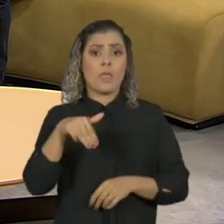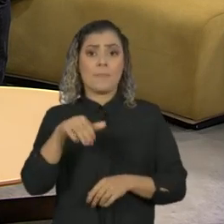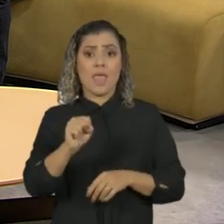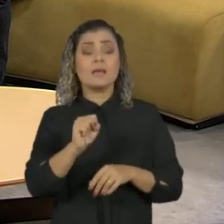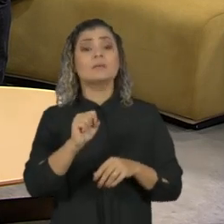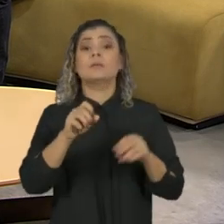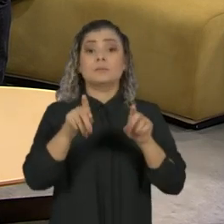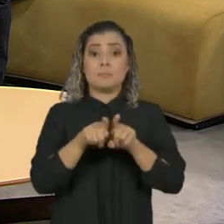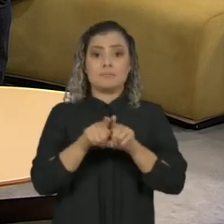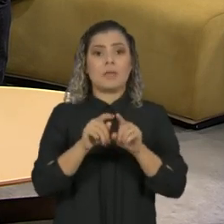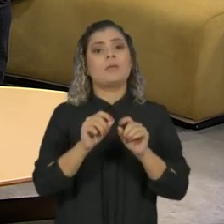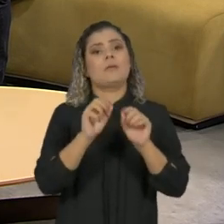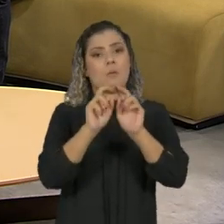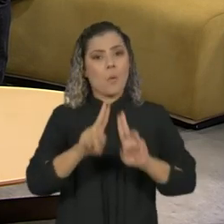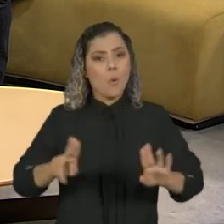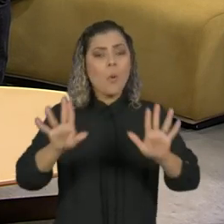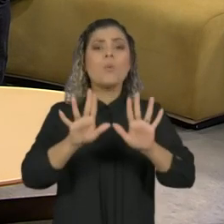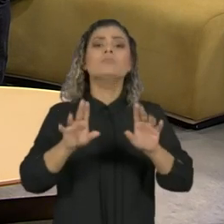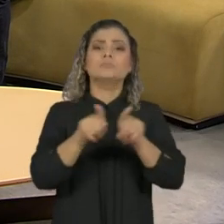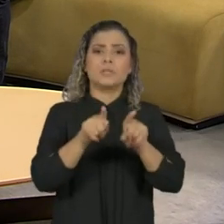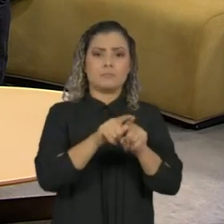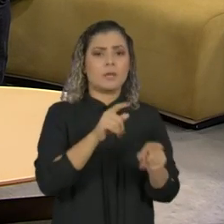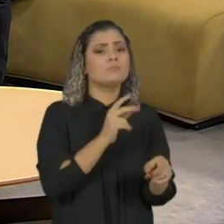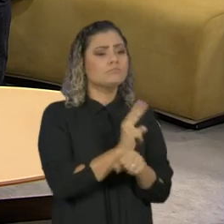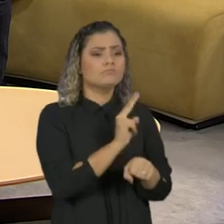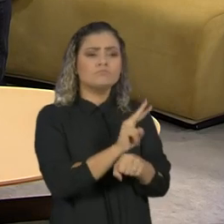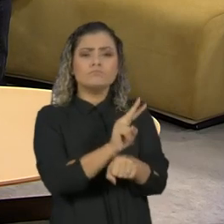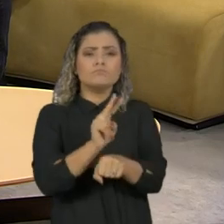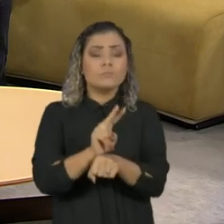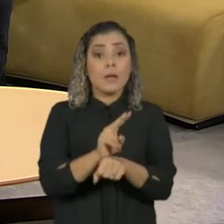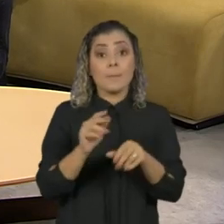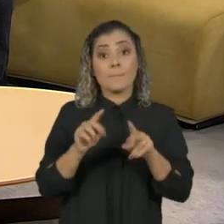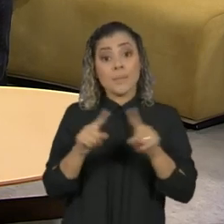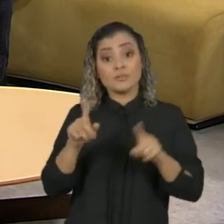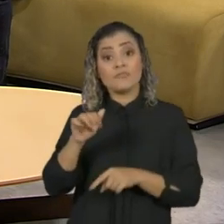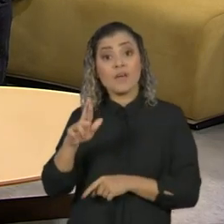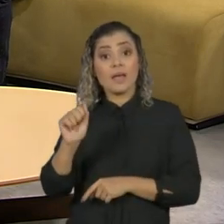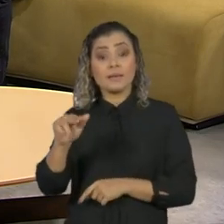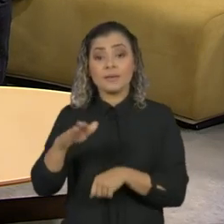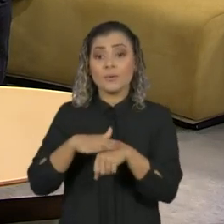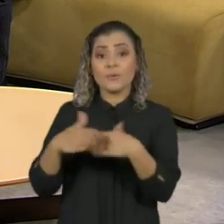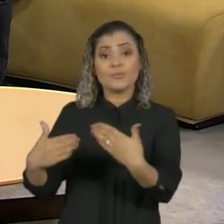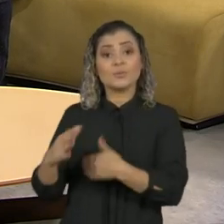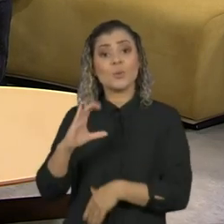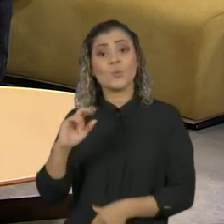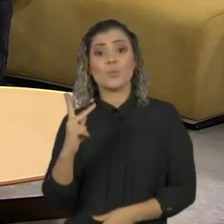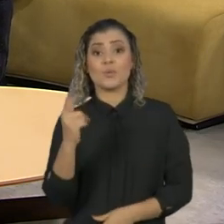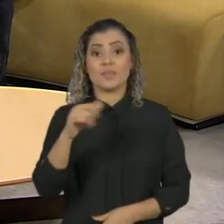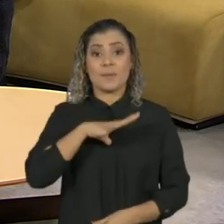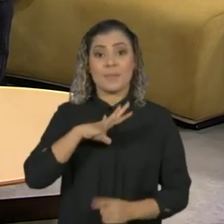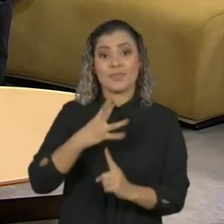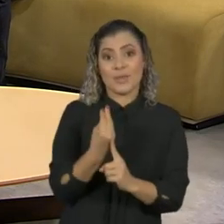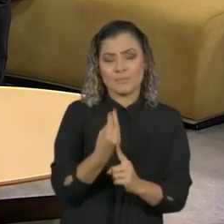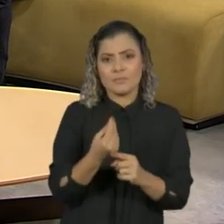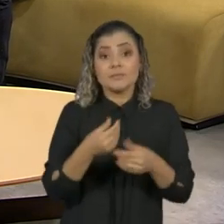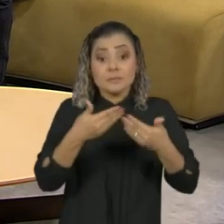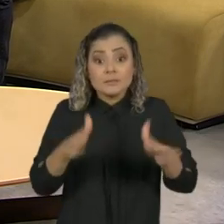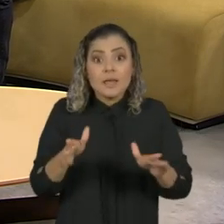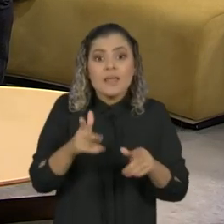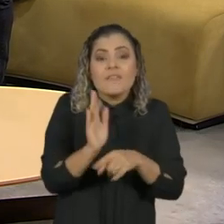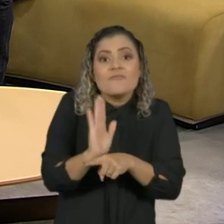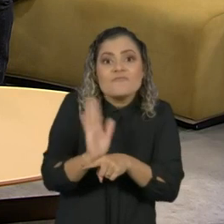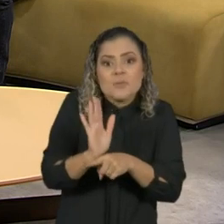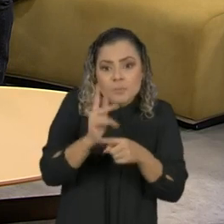Nações Unidas de Los Angeles, onde vive com a família Wagner Moura, conversou com Cunha Júnior, do Metrópolis. A estreia do filme está